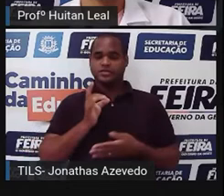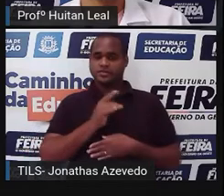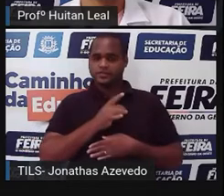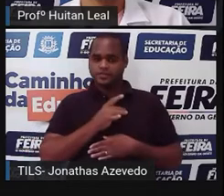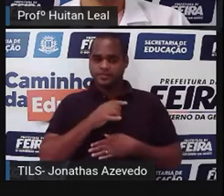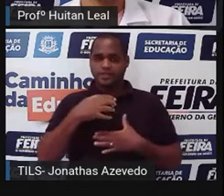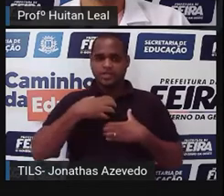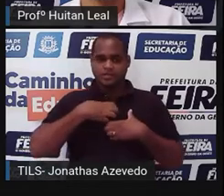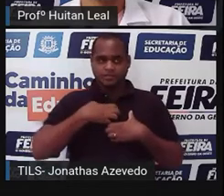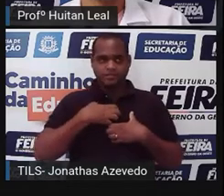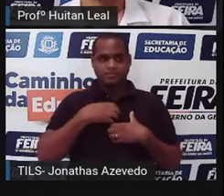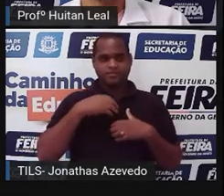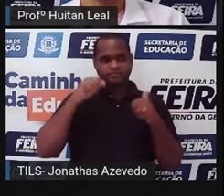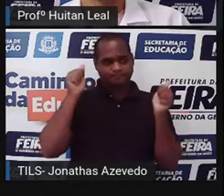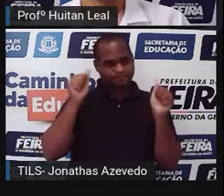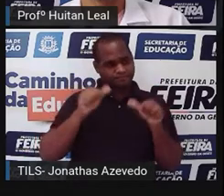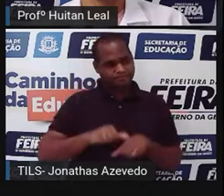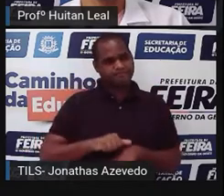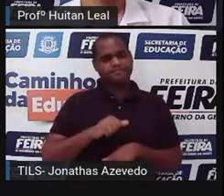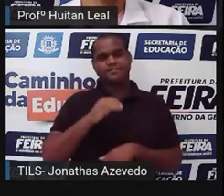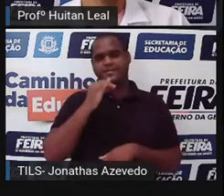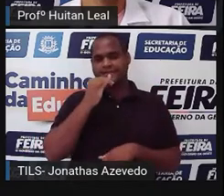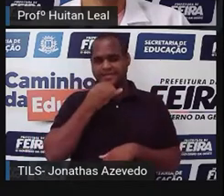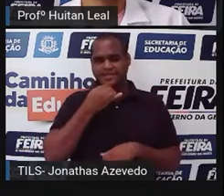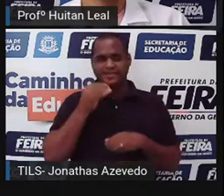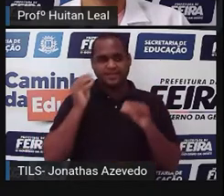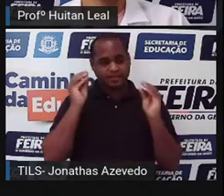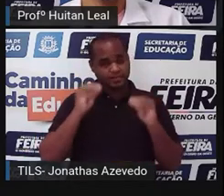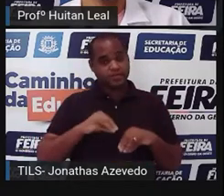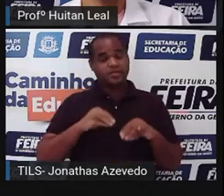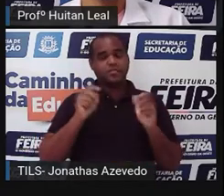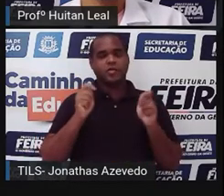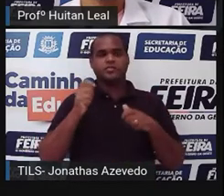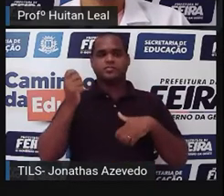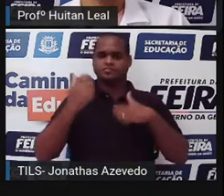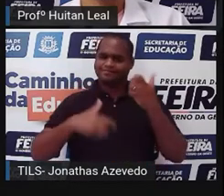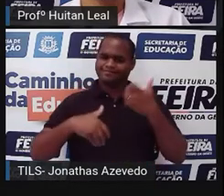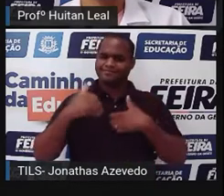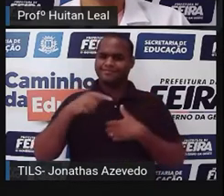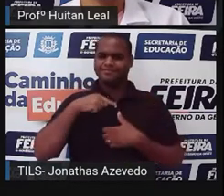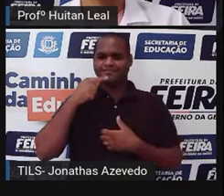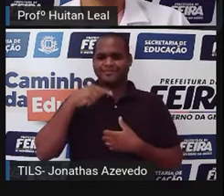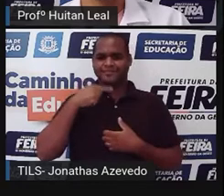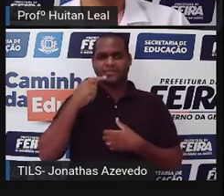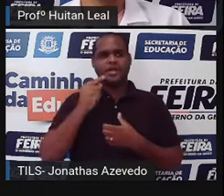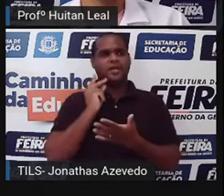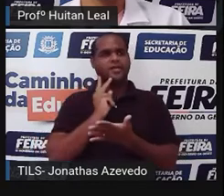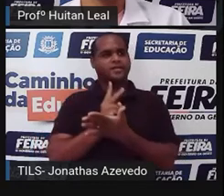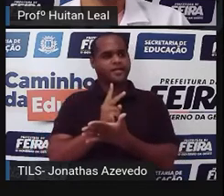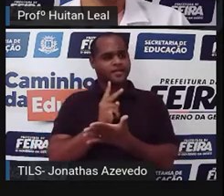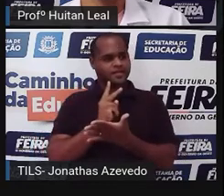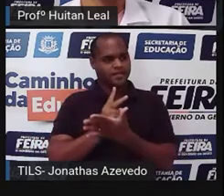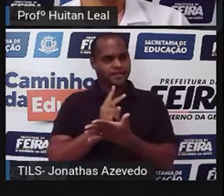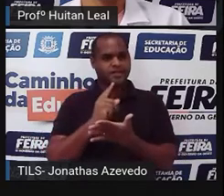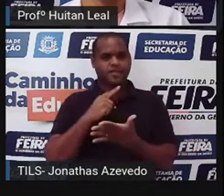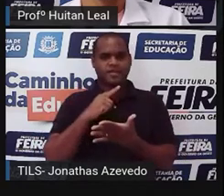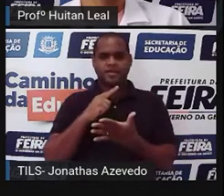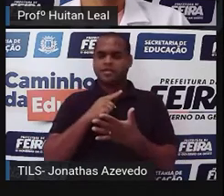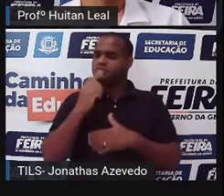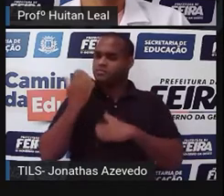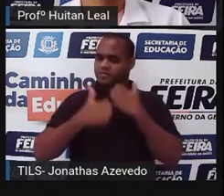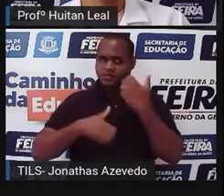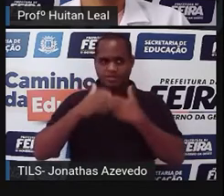Sentimento de terror causado por coisas que não se podem explicar e que frequentemente são interpretadas como